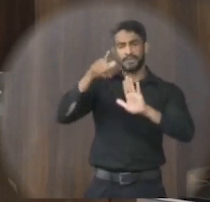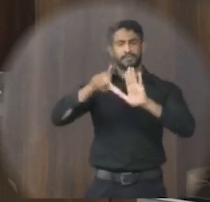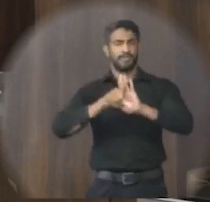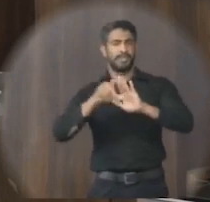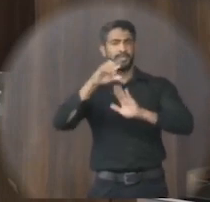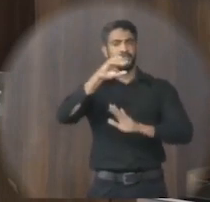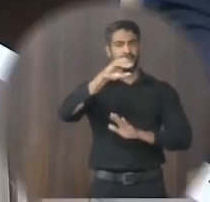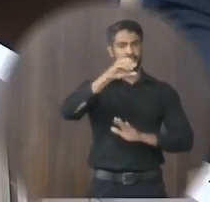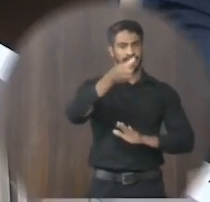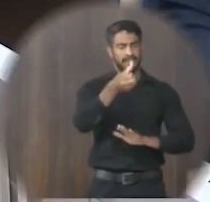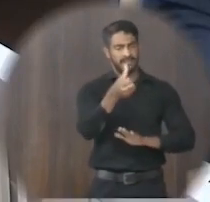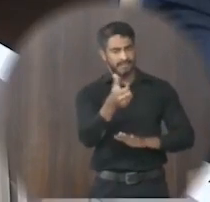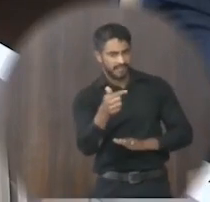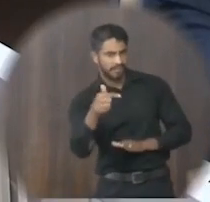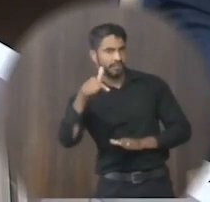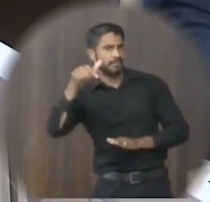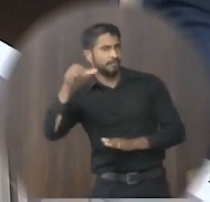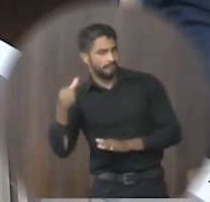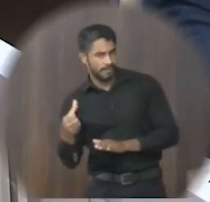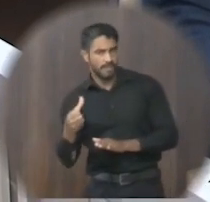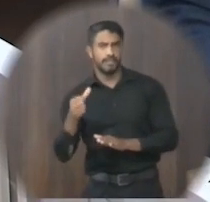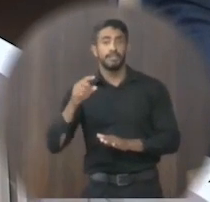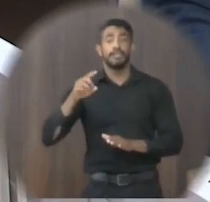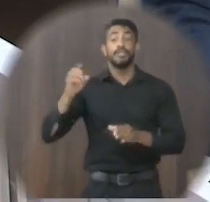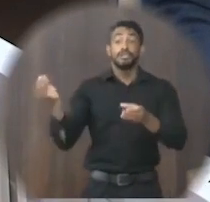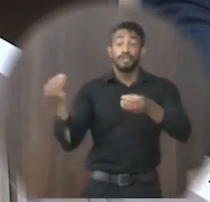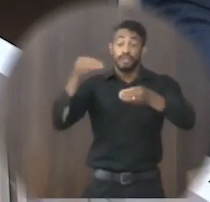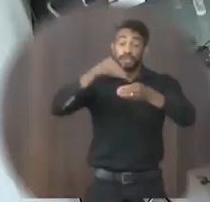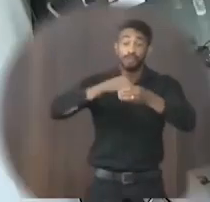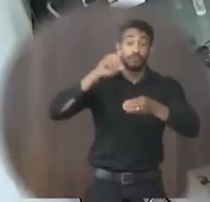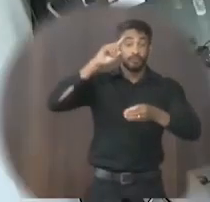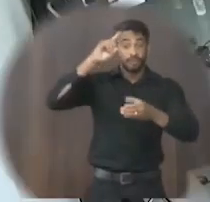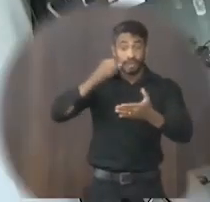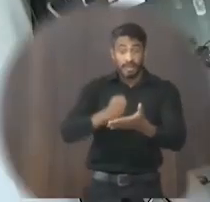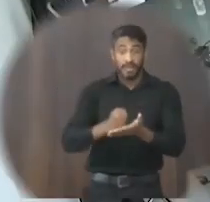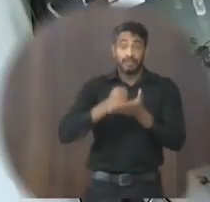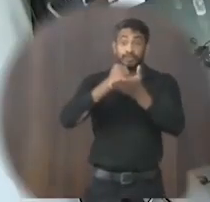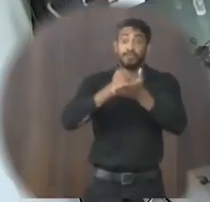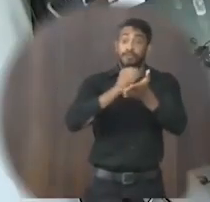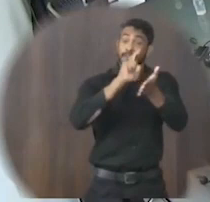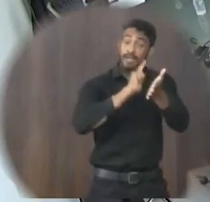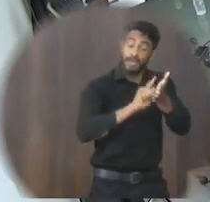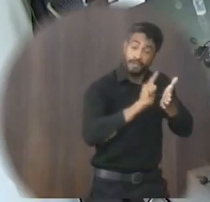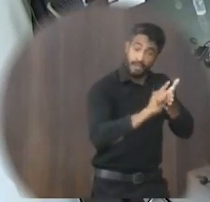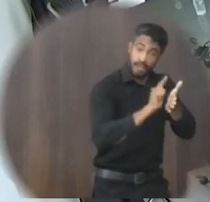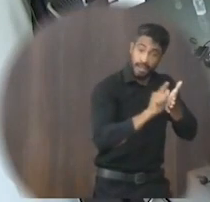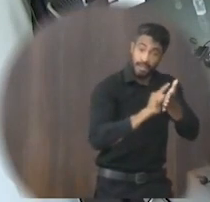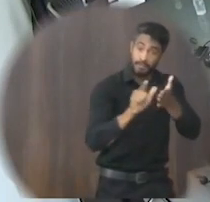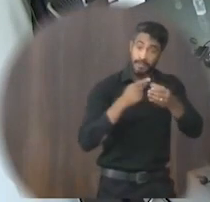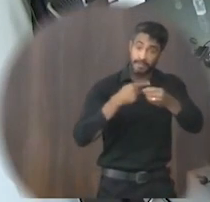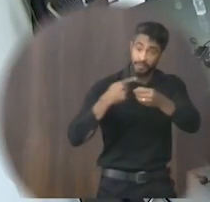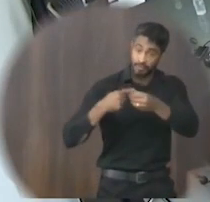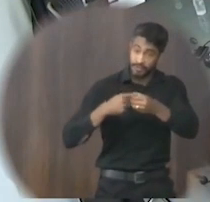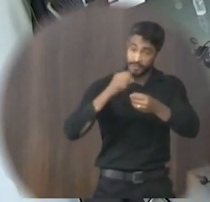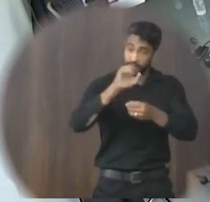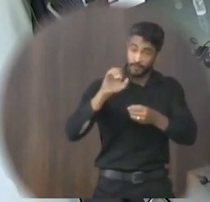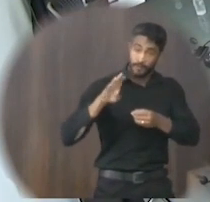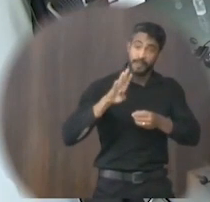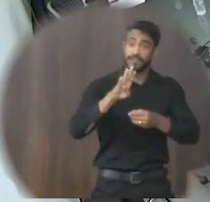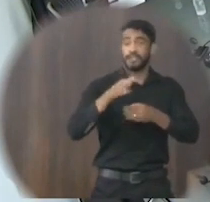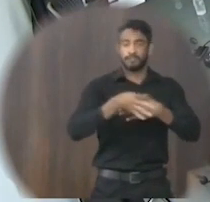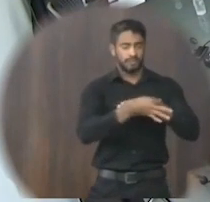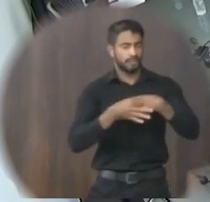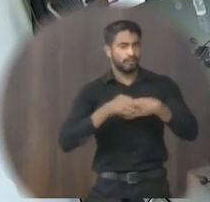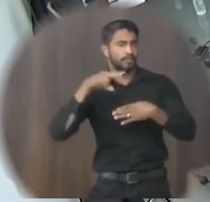076-2021 Institui o dia municipal da sustentabilidade e limpeza urbana No âmbito do município de Janaúba De